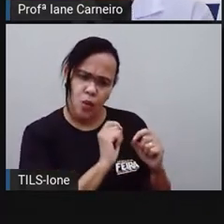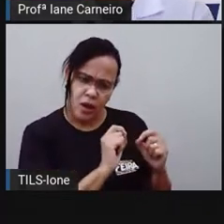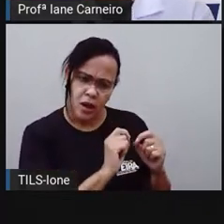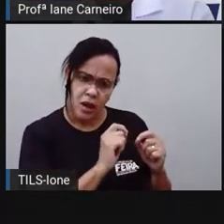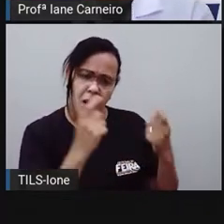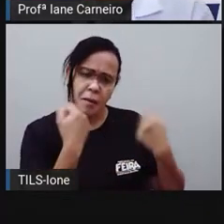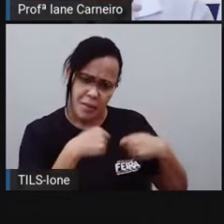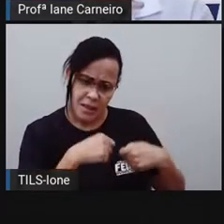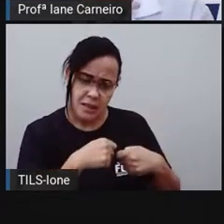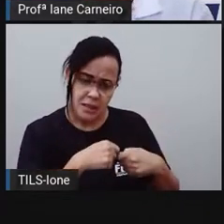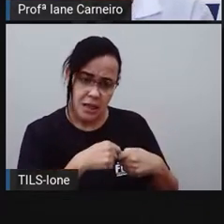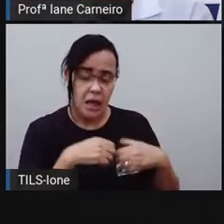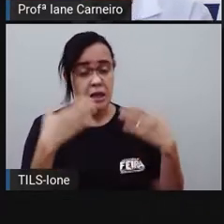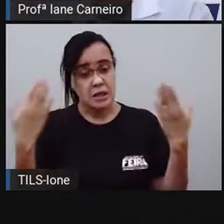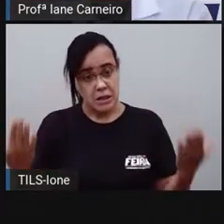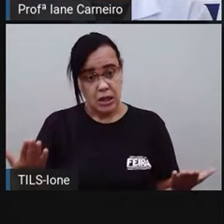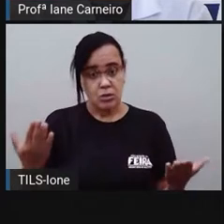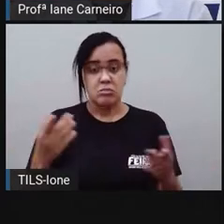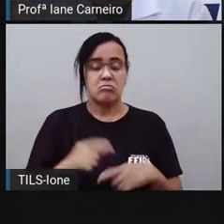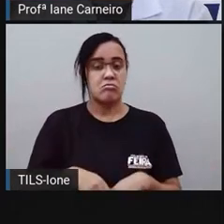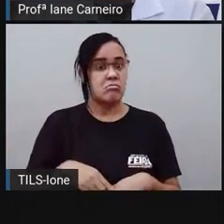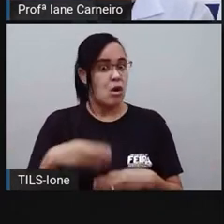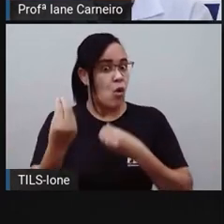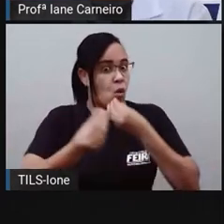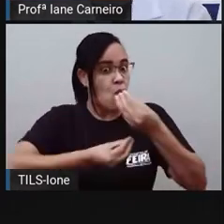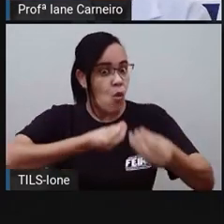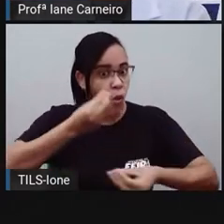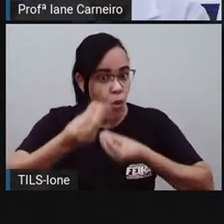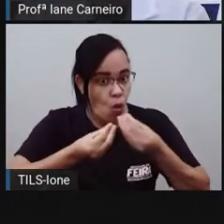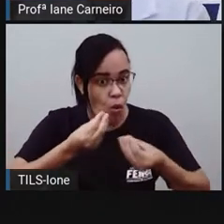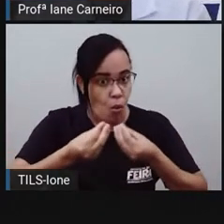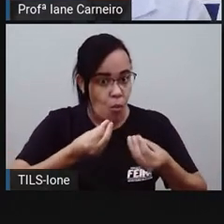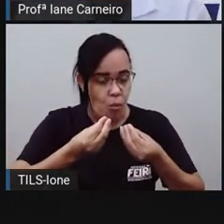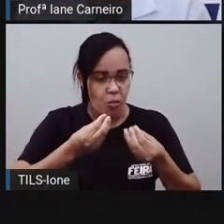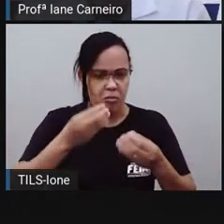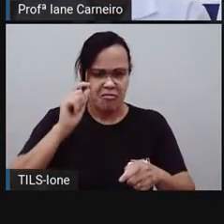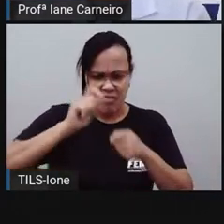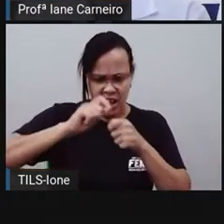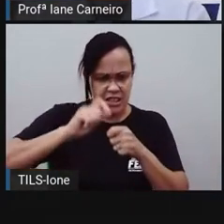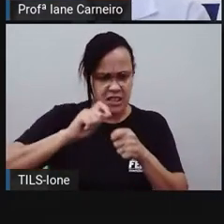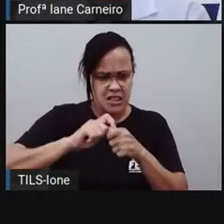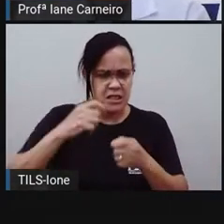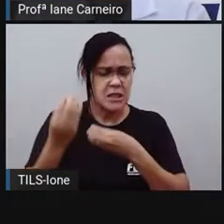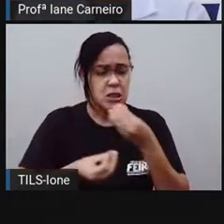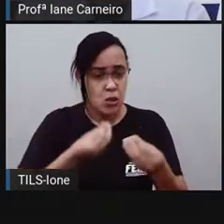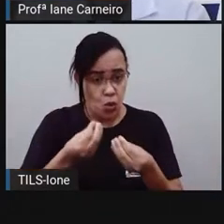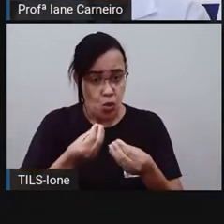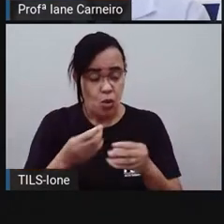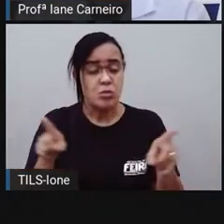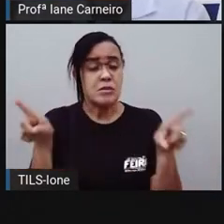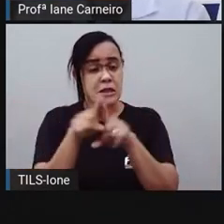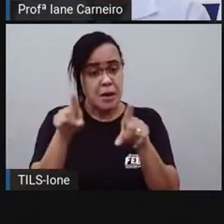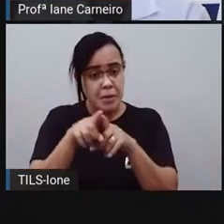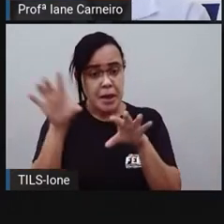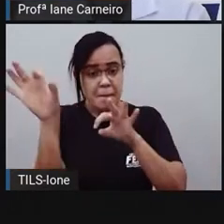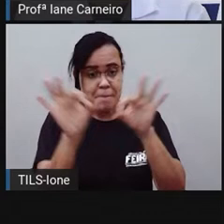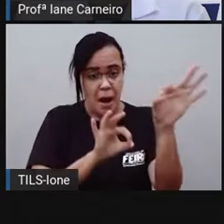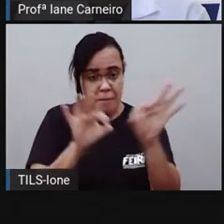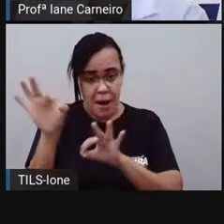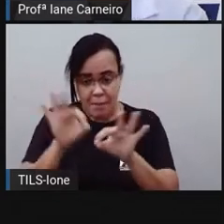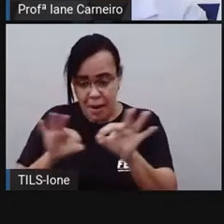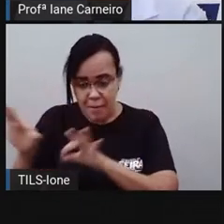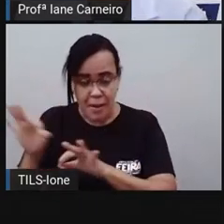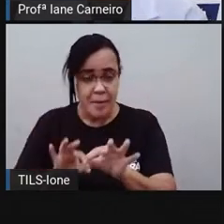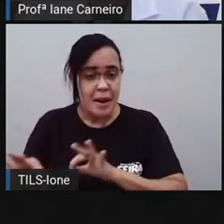e os ingredientes. Toda receita tem que ter essas informações. Além disso, em que texto